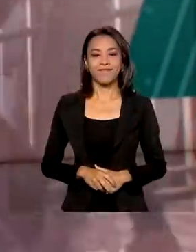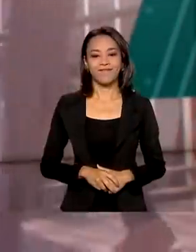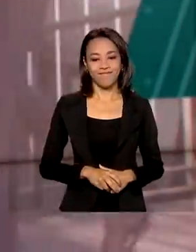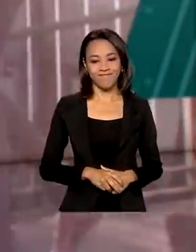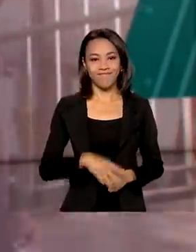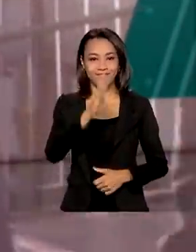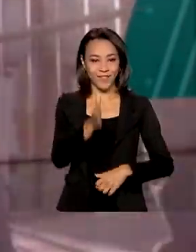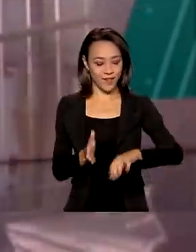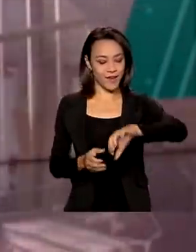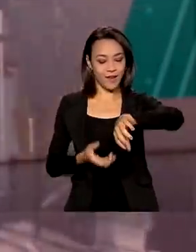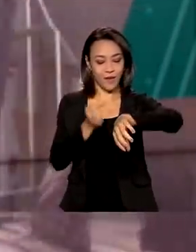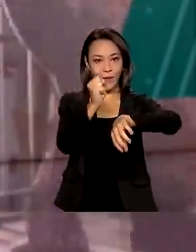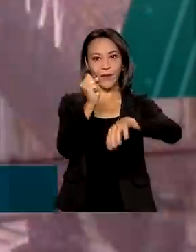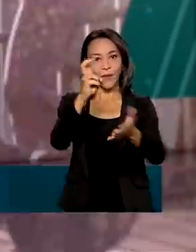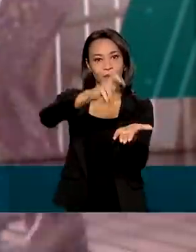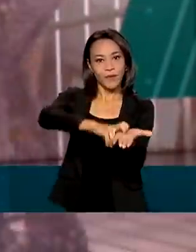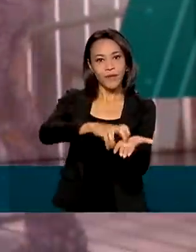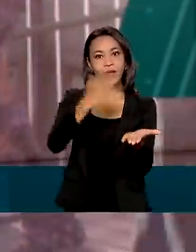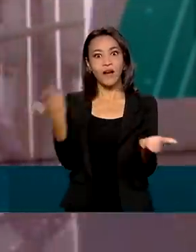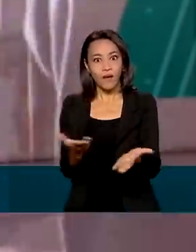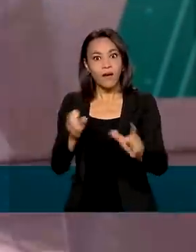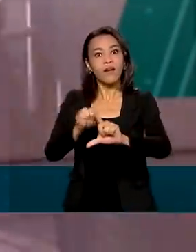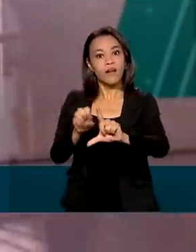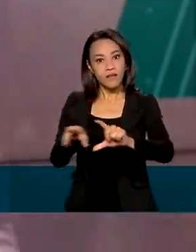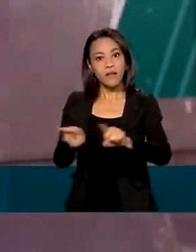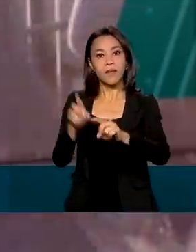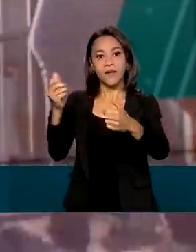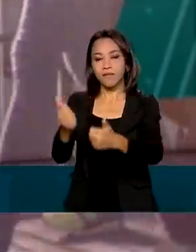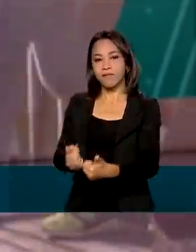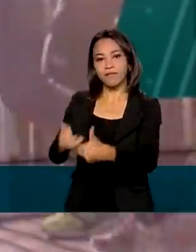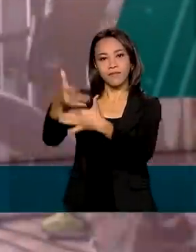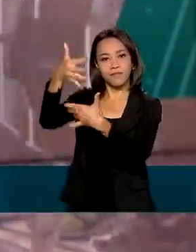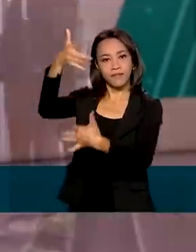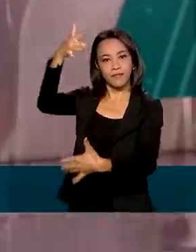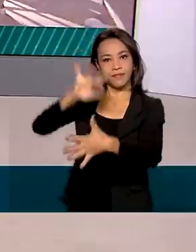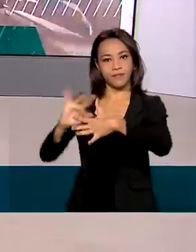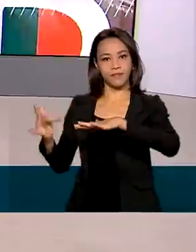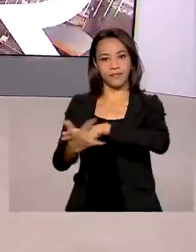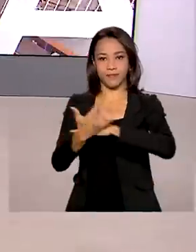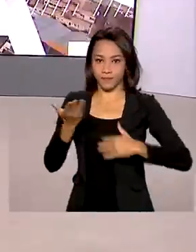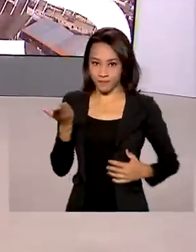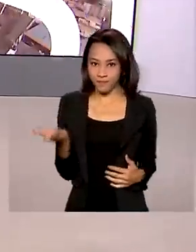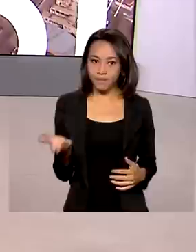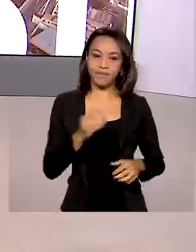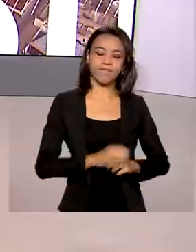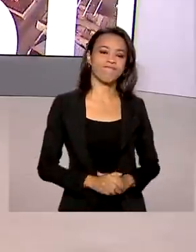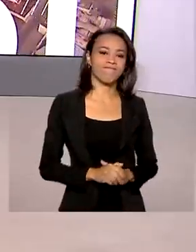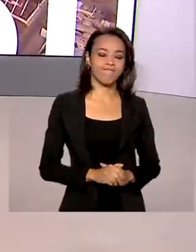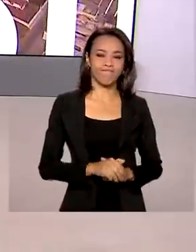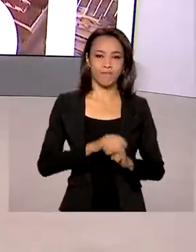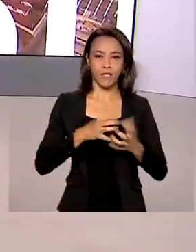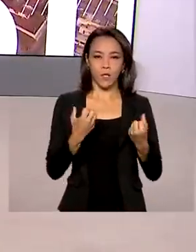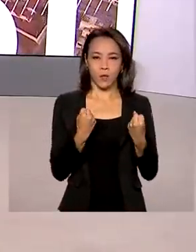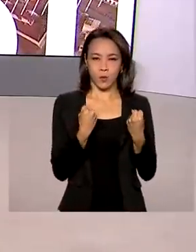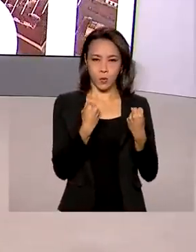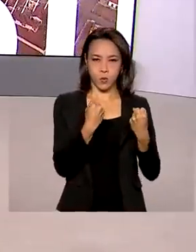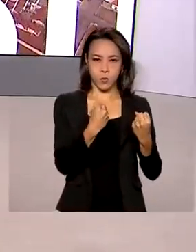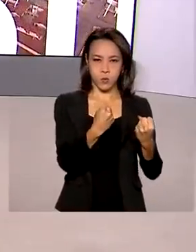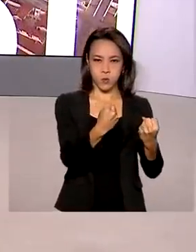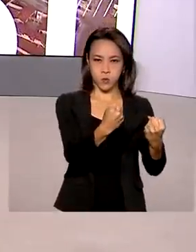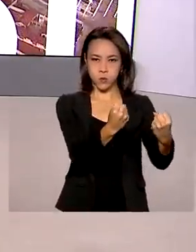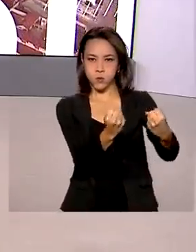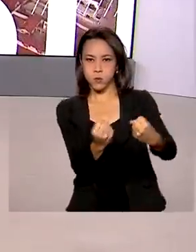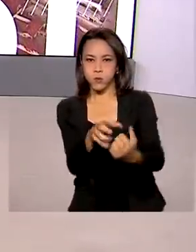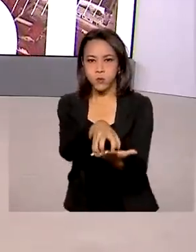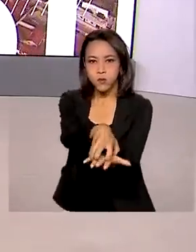Oito horas agora, estamos ao vivo também pelas redes sociais. Blindados da Marinha passam por